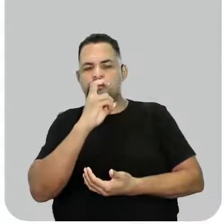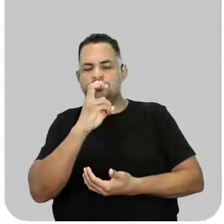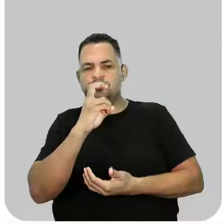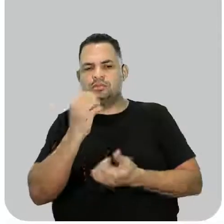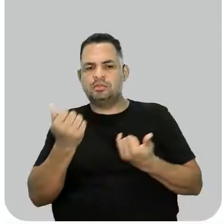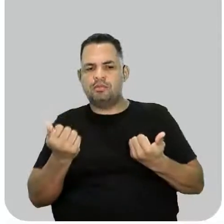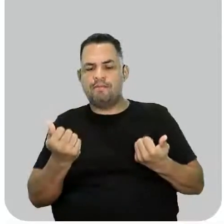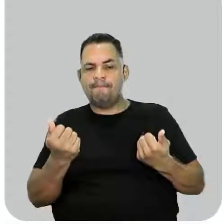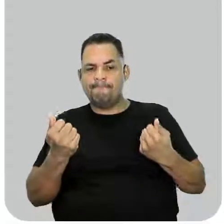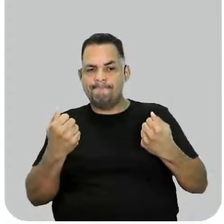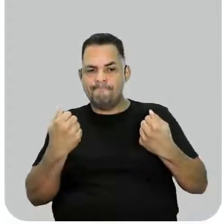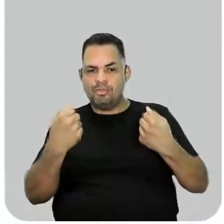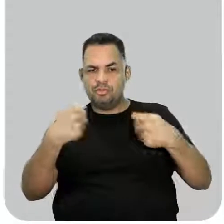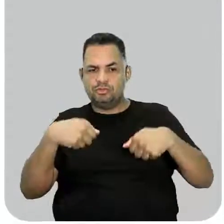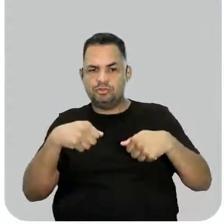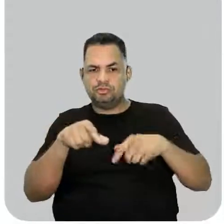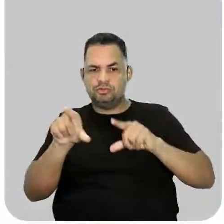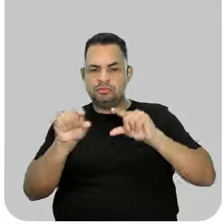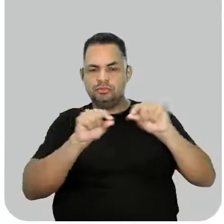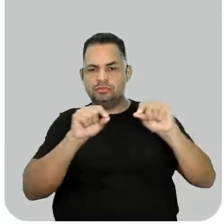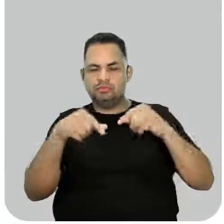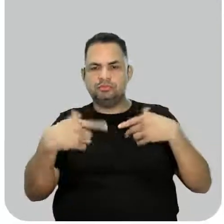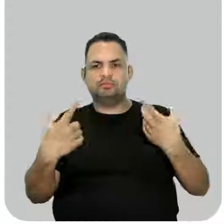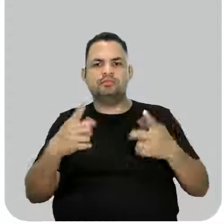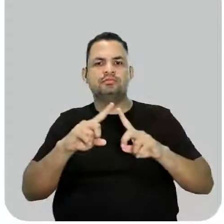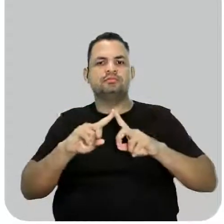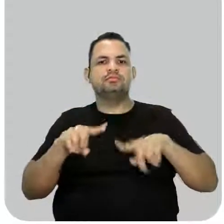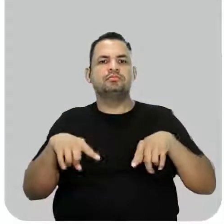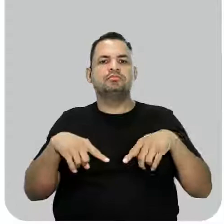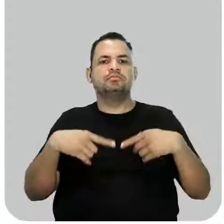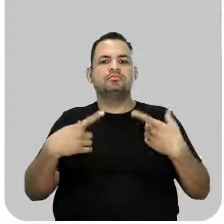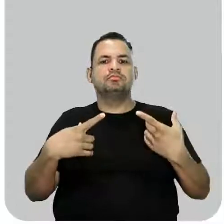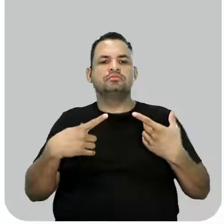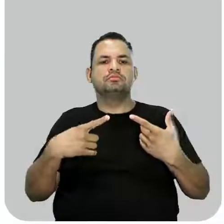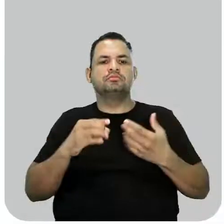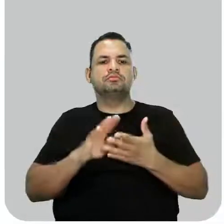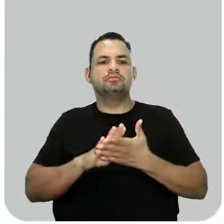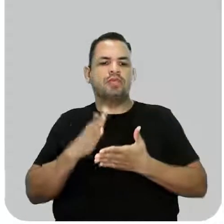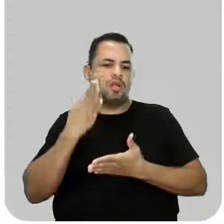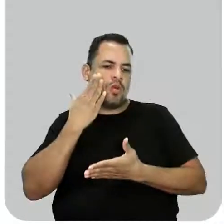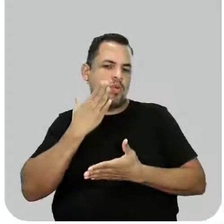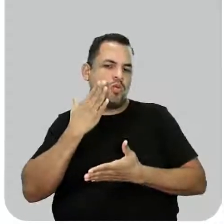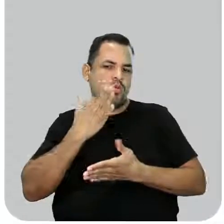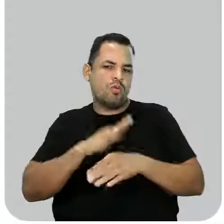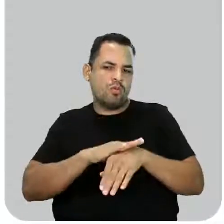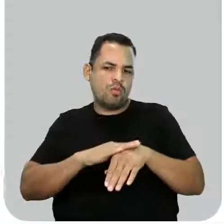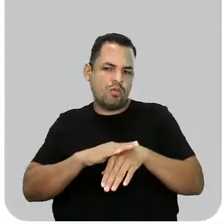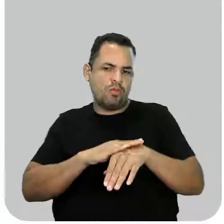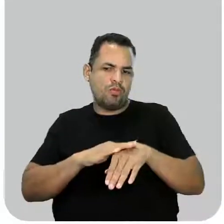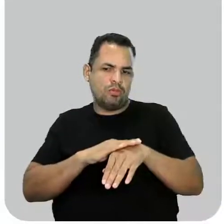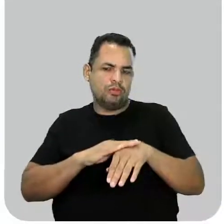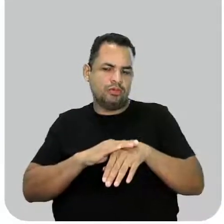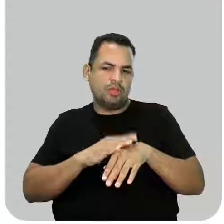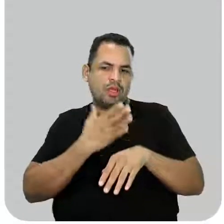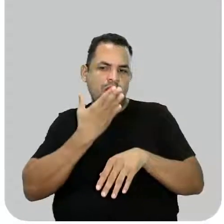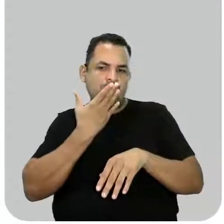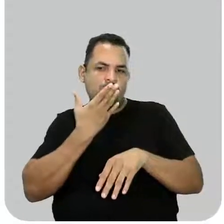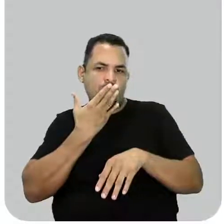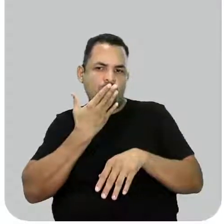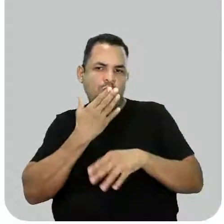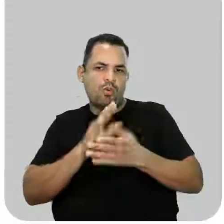substância para ele escolher, porém, como ele quer que o creme dele tenha a fragrância de rosas,